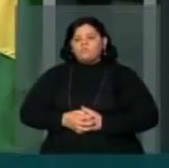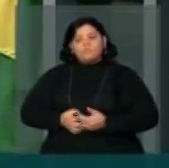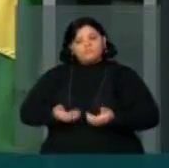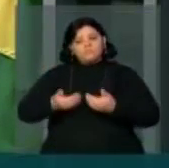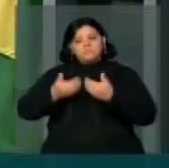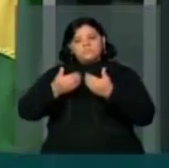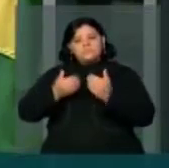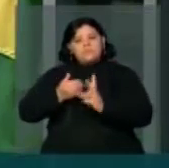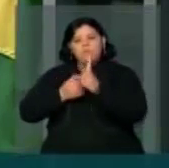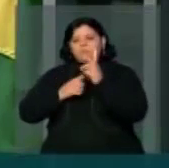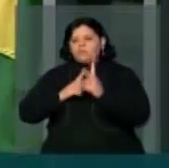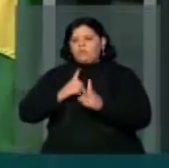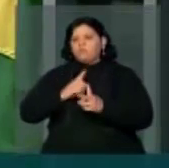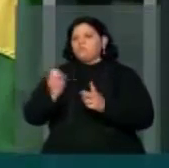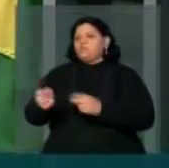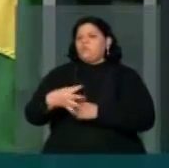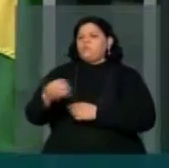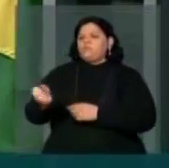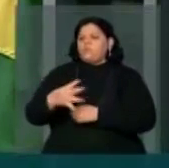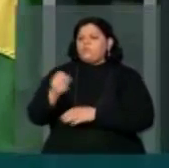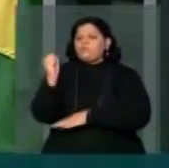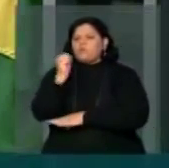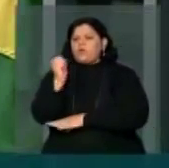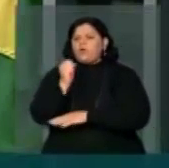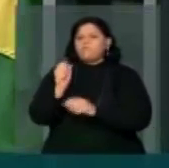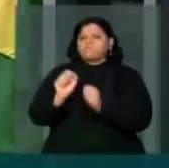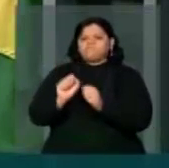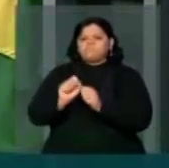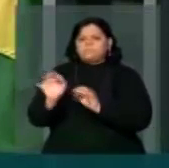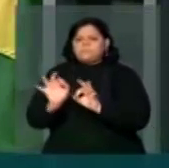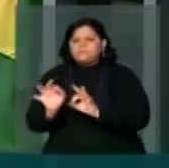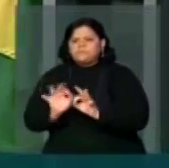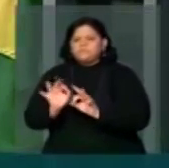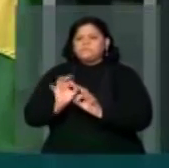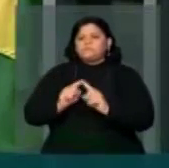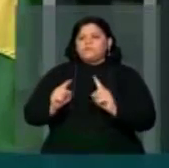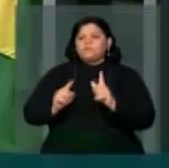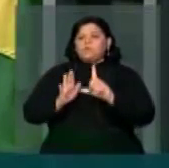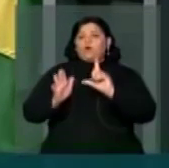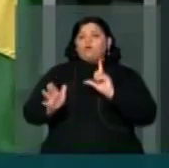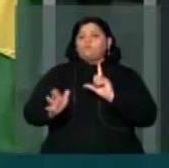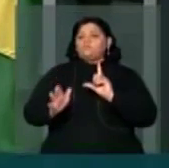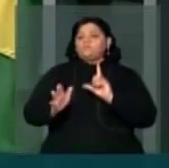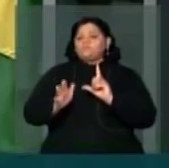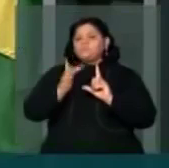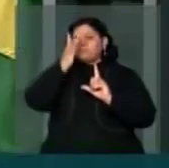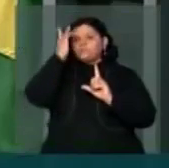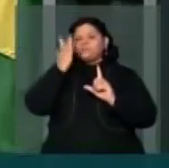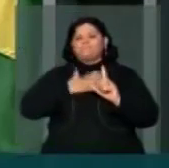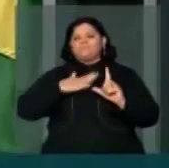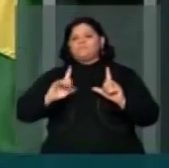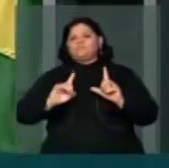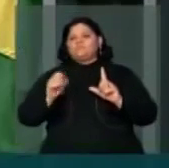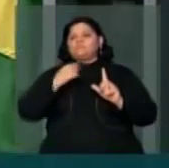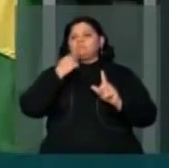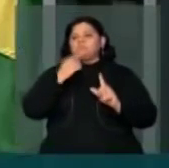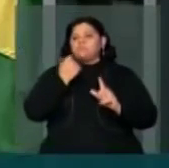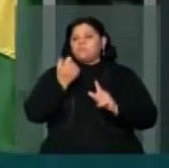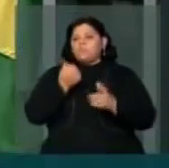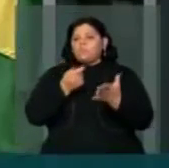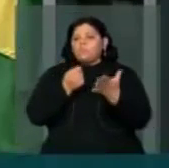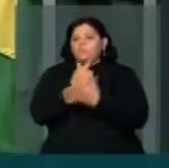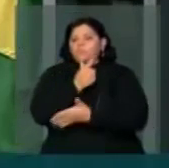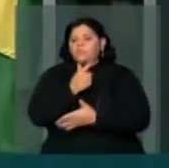o mesmo ou anterior ter caído no gosto popular. Na tentativa de proteger o consumidor e